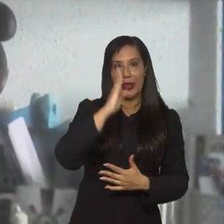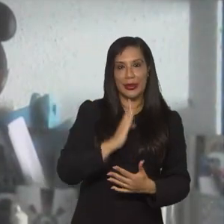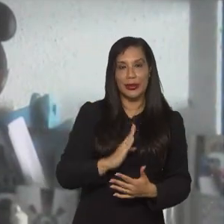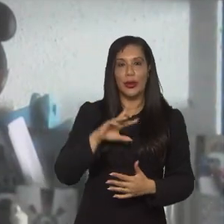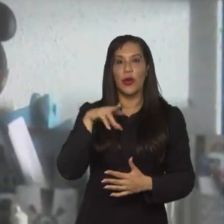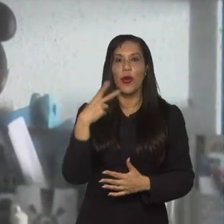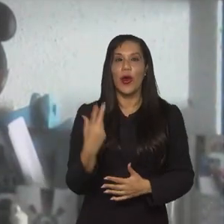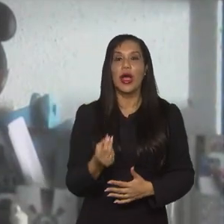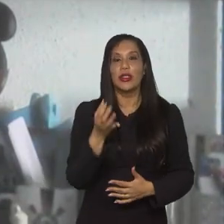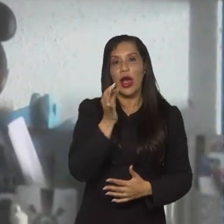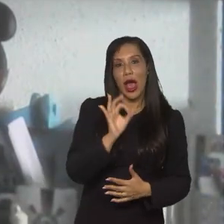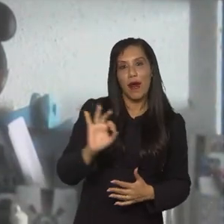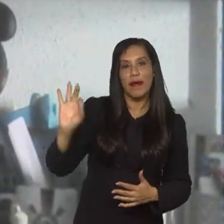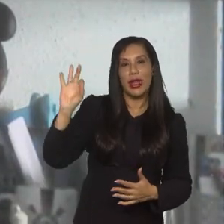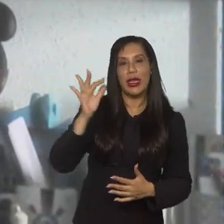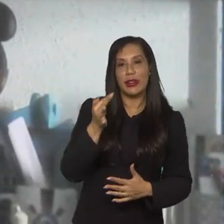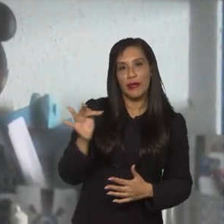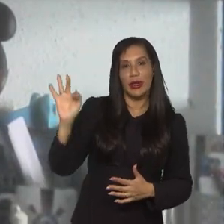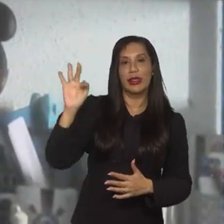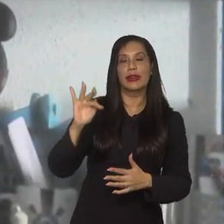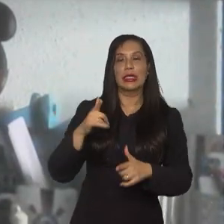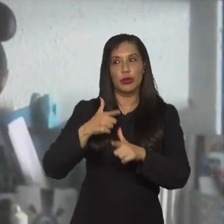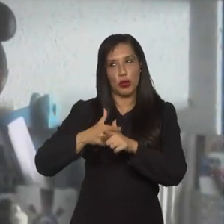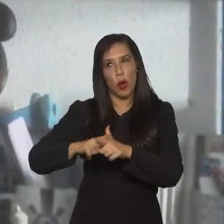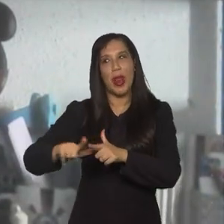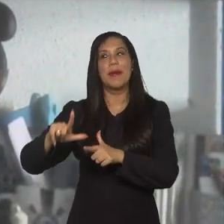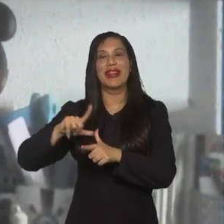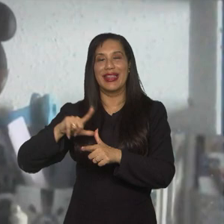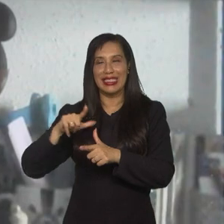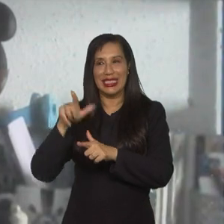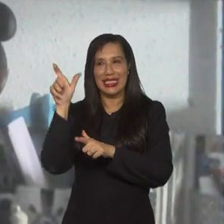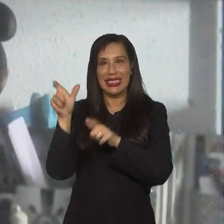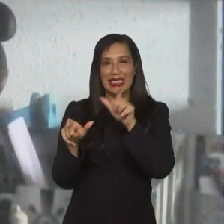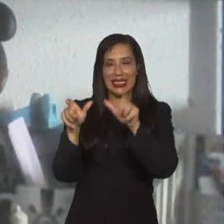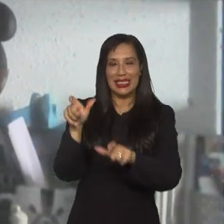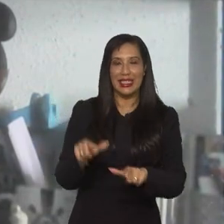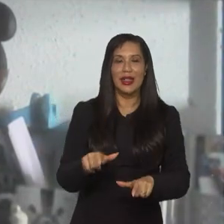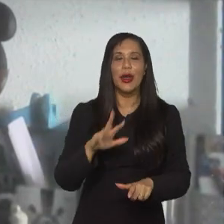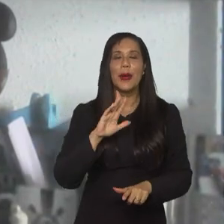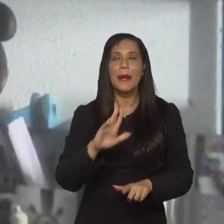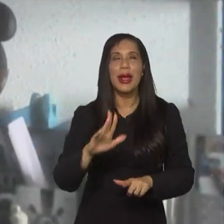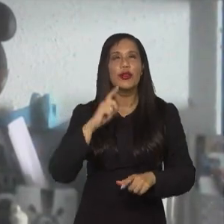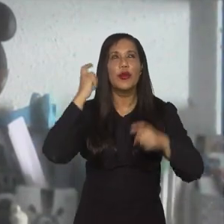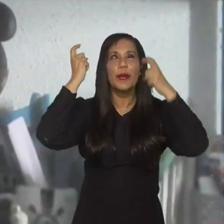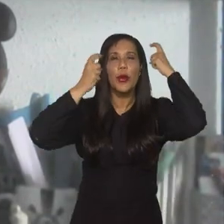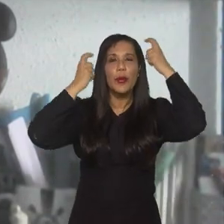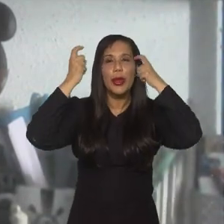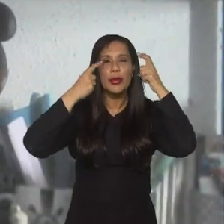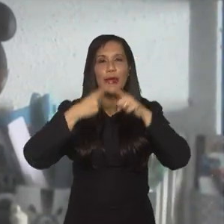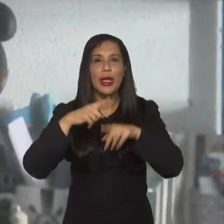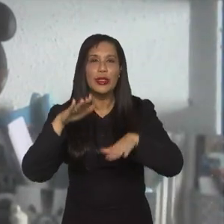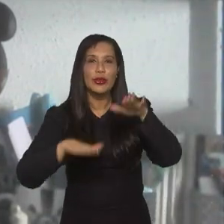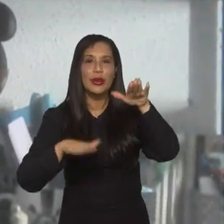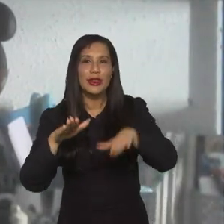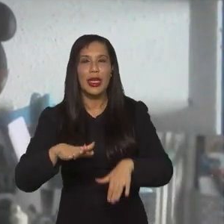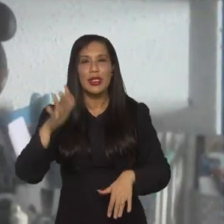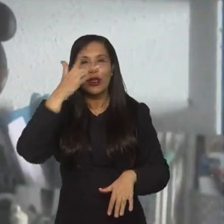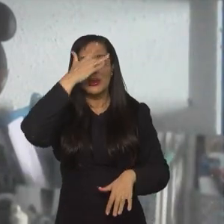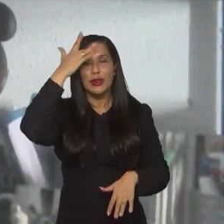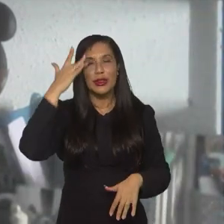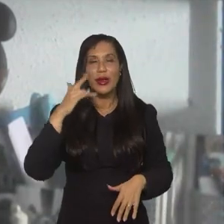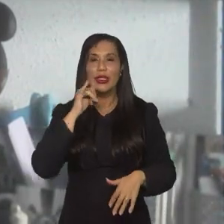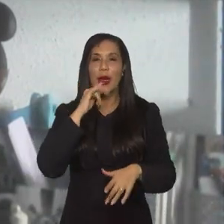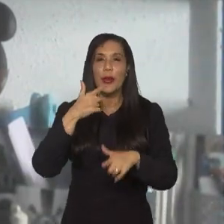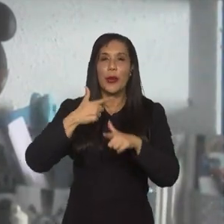Acho que a França chega com problemas, mas tem horas que aqui, sabe, eu fico meio preocupada, porque às vezes as pessoas pegam esses